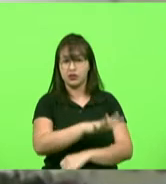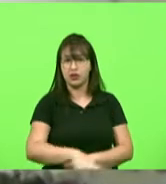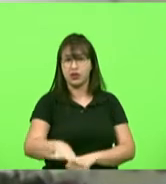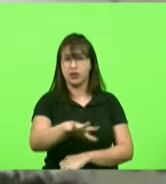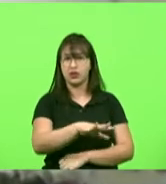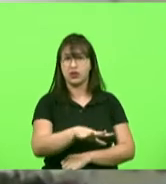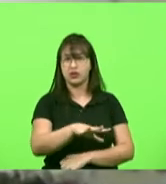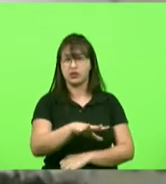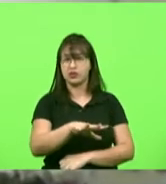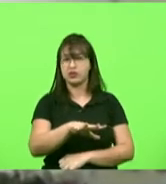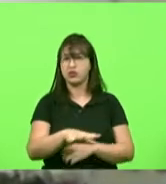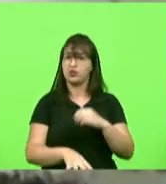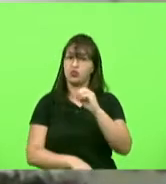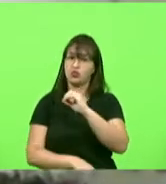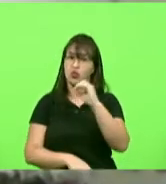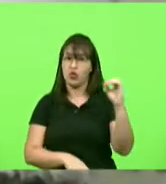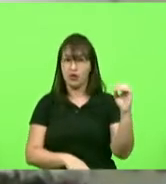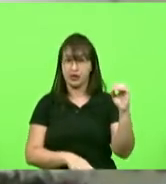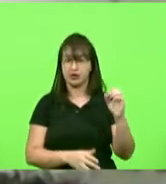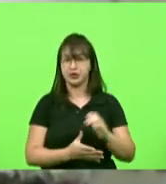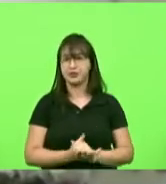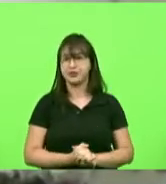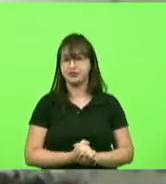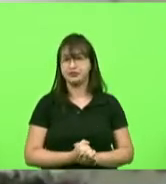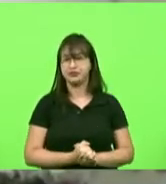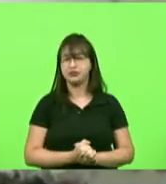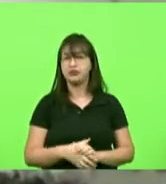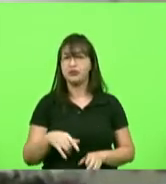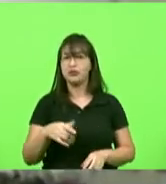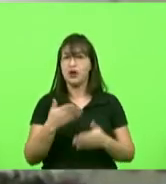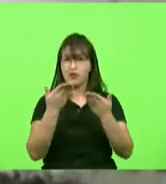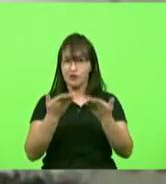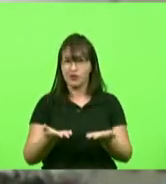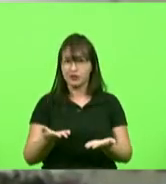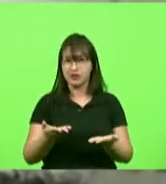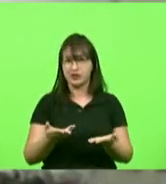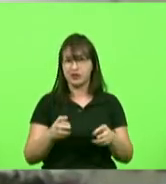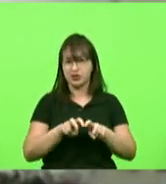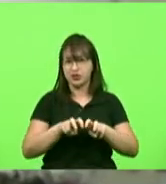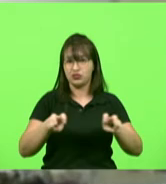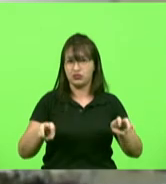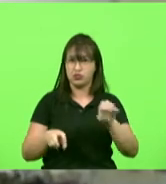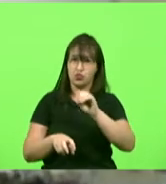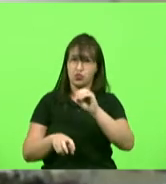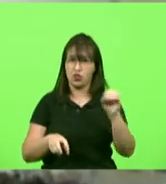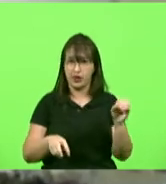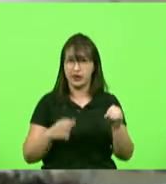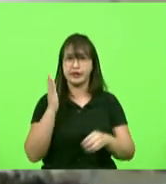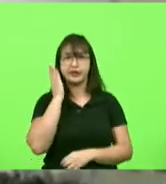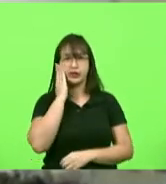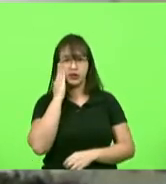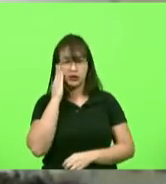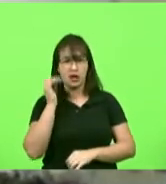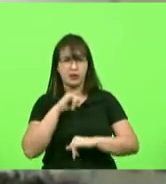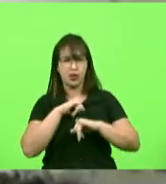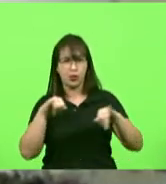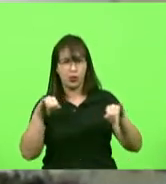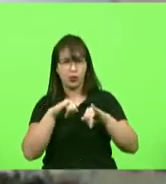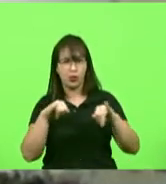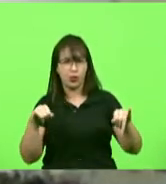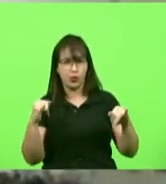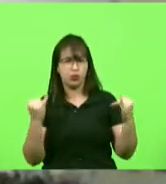macro-oeste quem é da bancada do oeste sabe que eu levei essas informações do que estava sendo